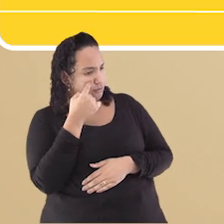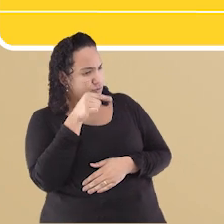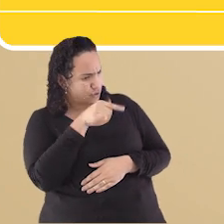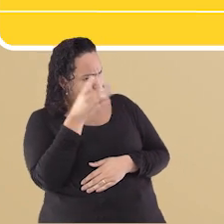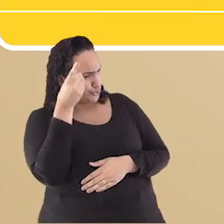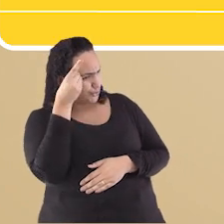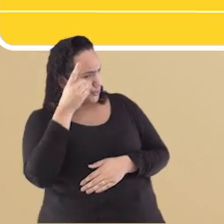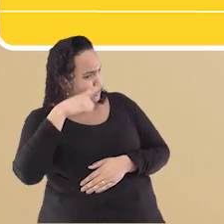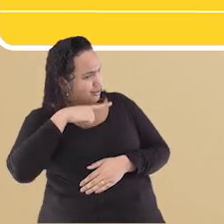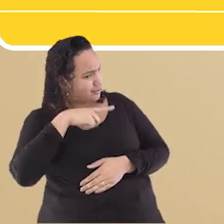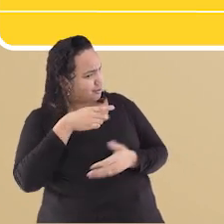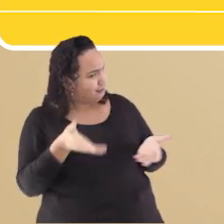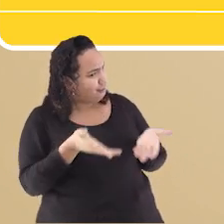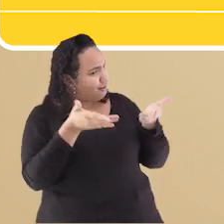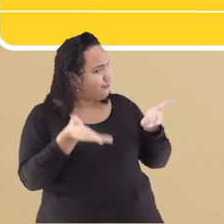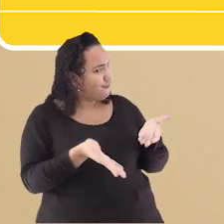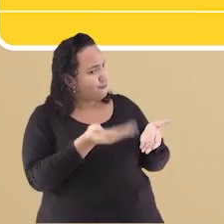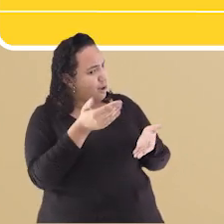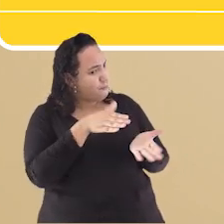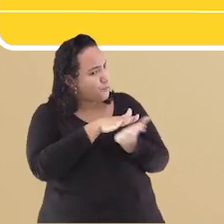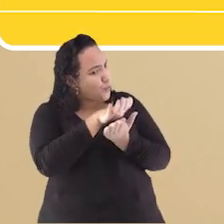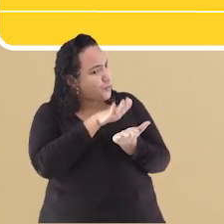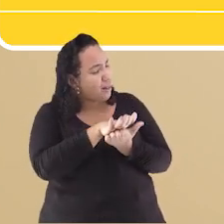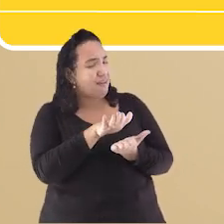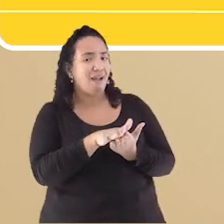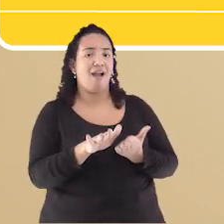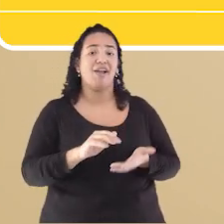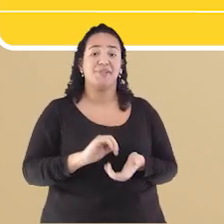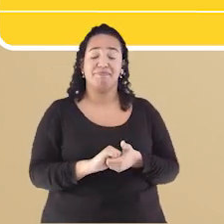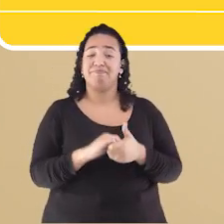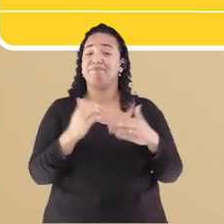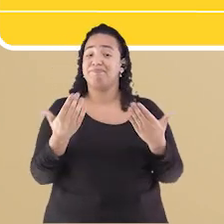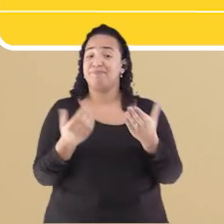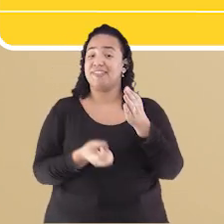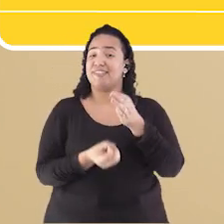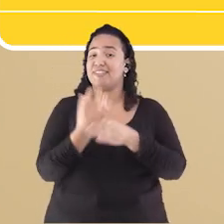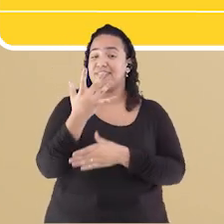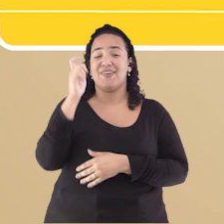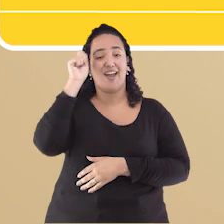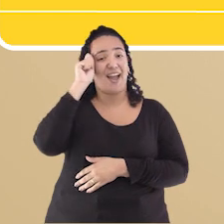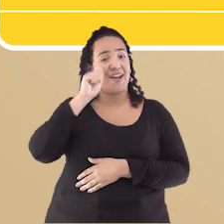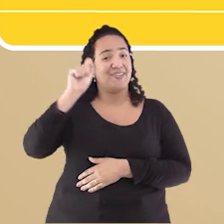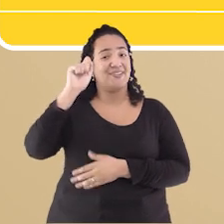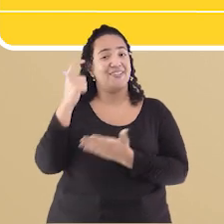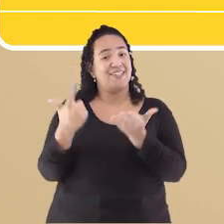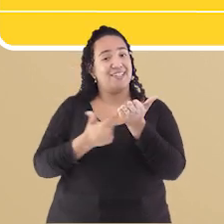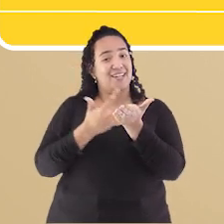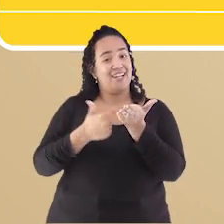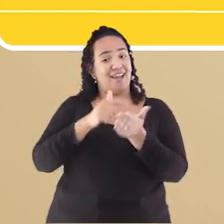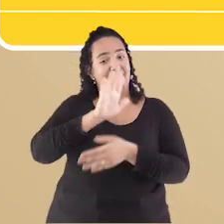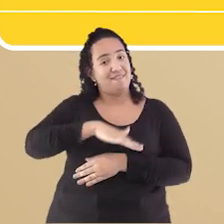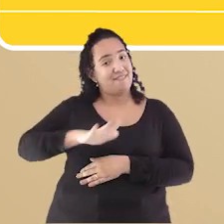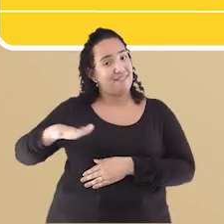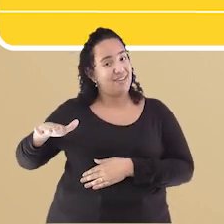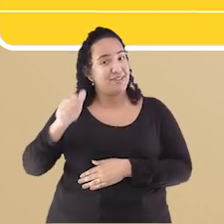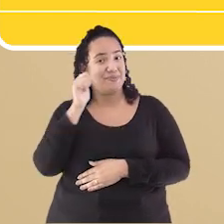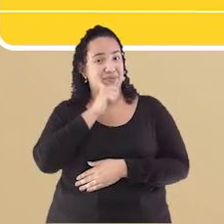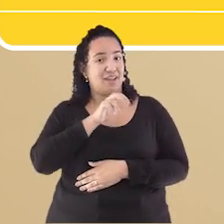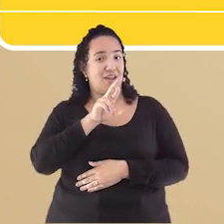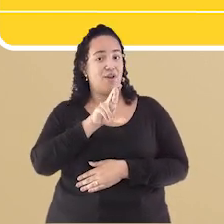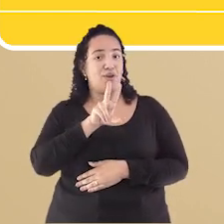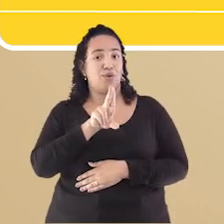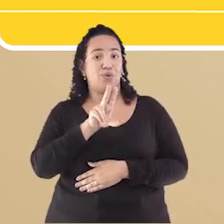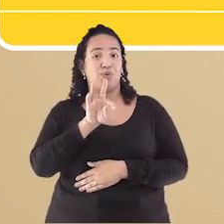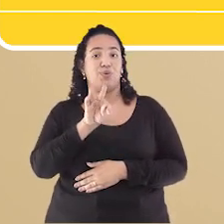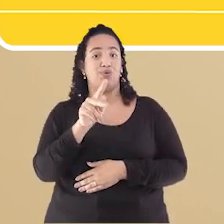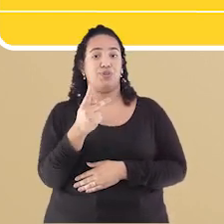incentivou a publicar suas histórias E assim surgiu a autora de livros infantis, Ruth